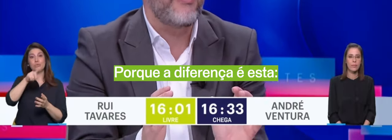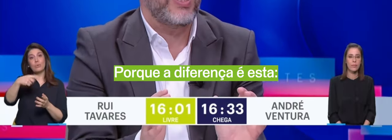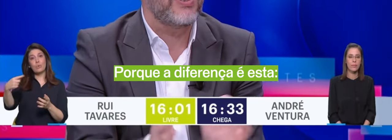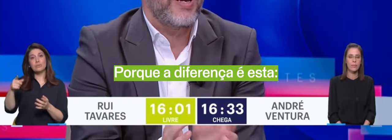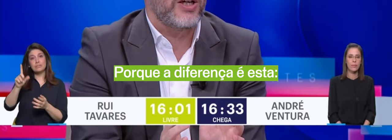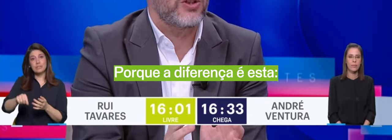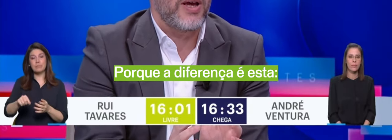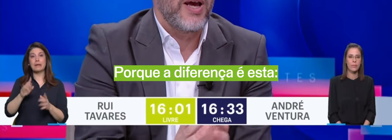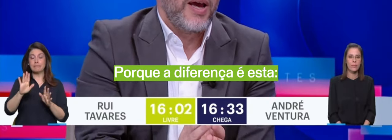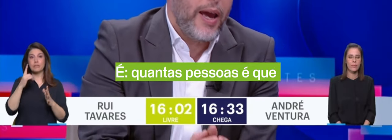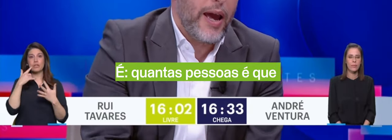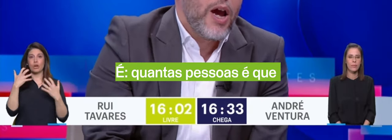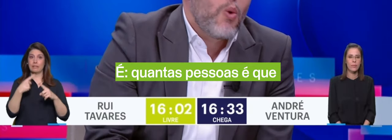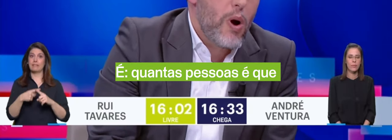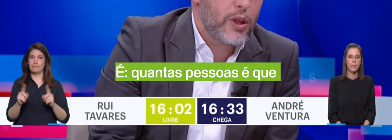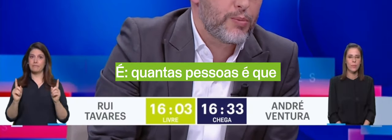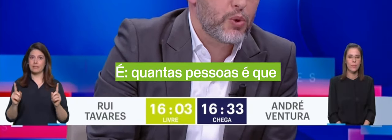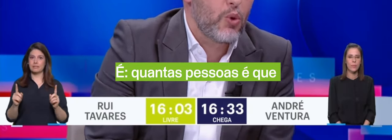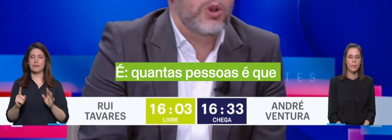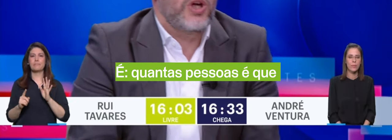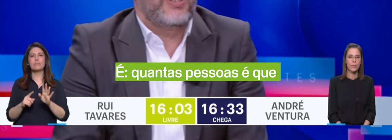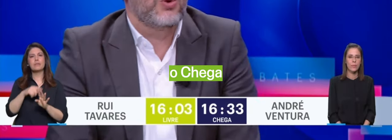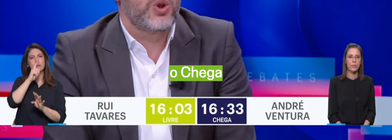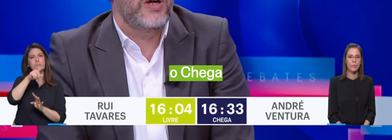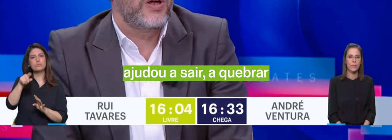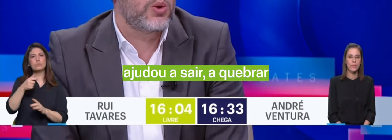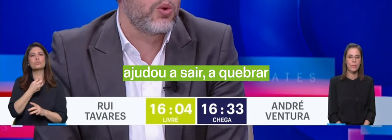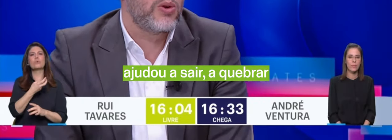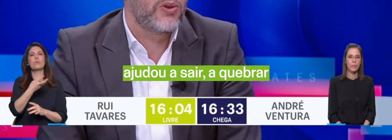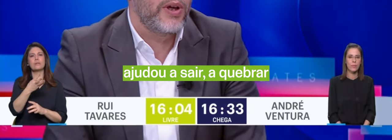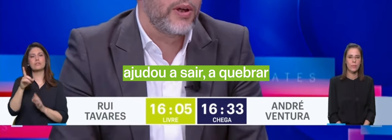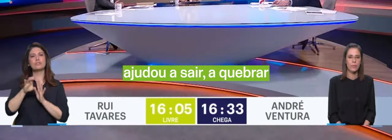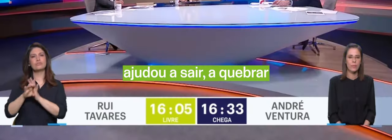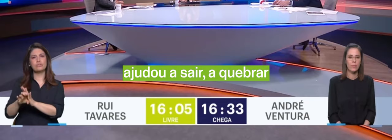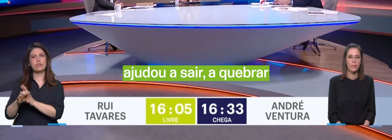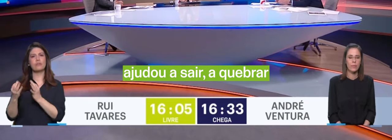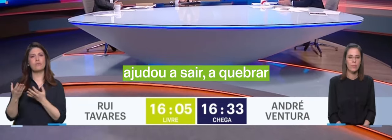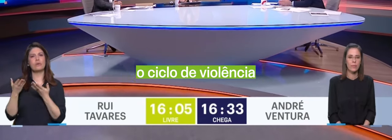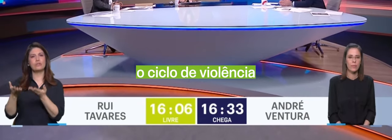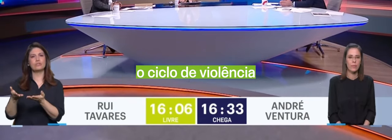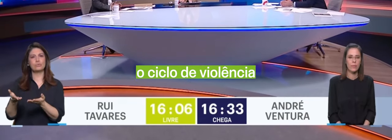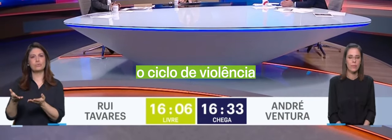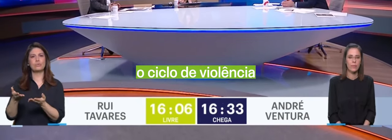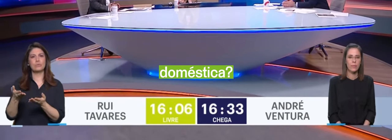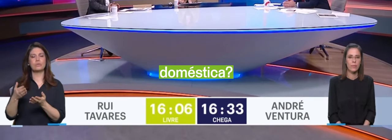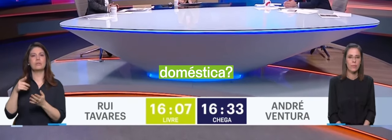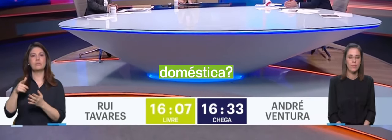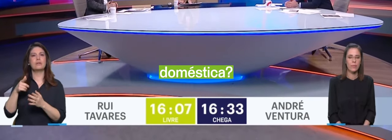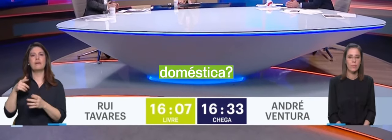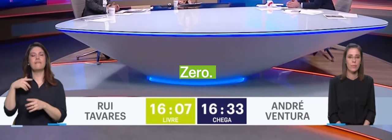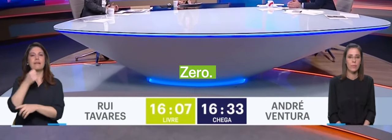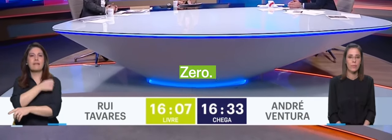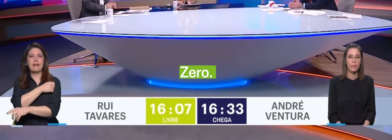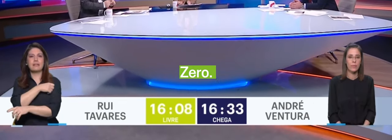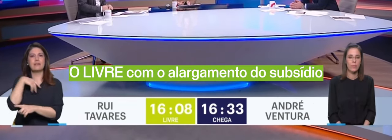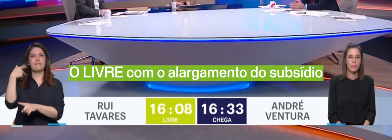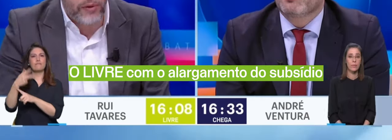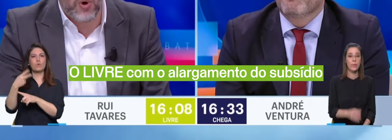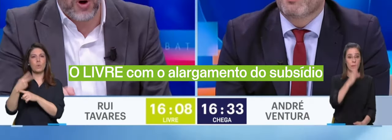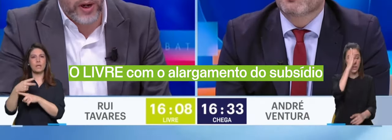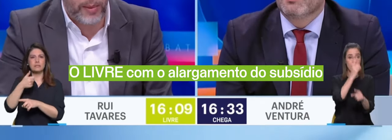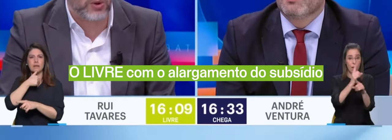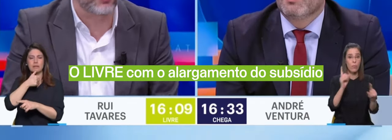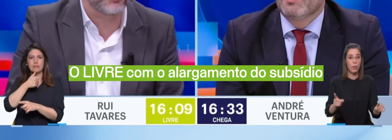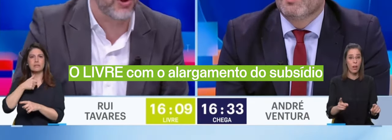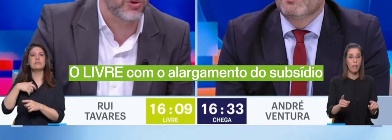Pois, porque a diferença é esta, é quantas pessoas é que o Chega ajudou a sair de quebrar o ciclo de violência doméstica? Zero. O